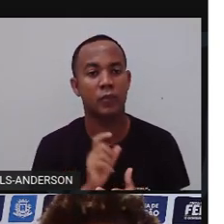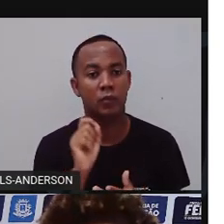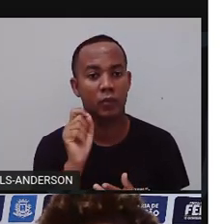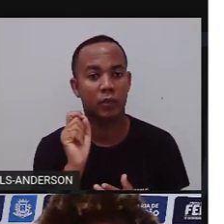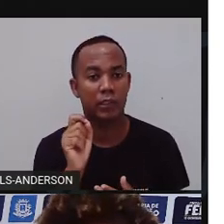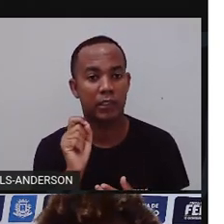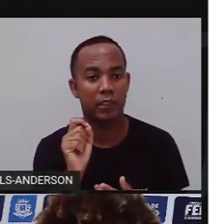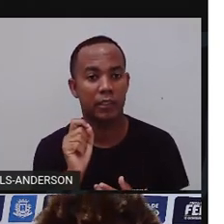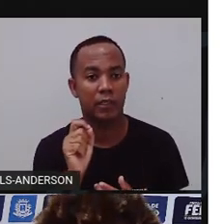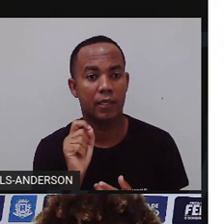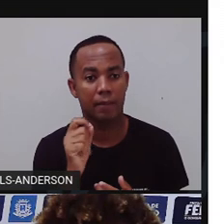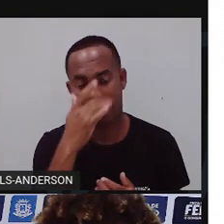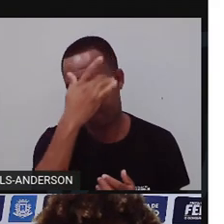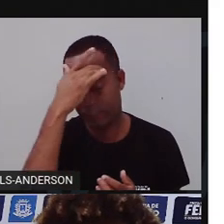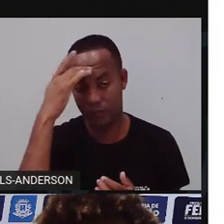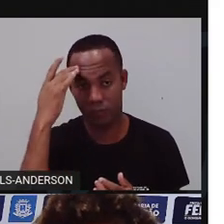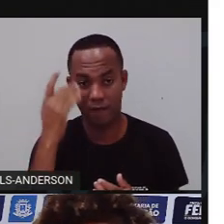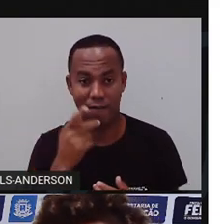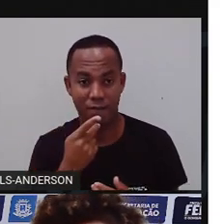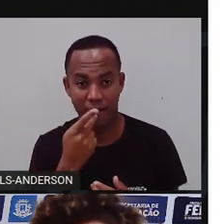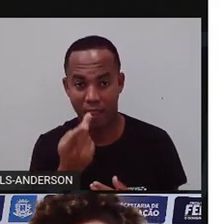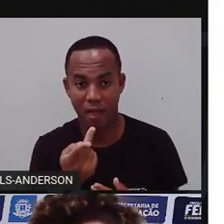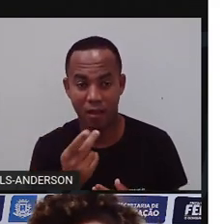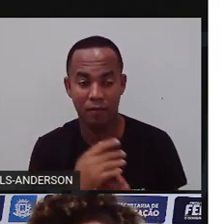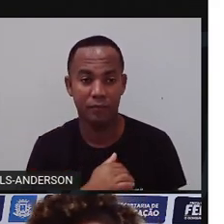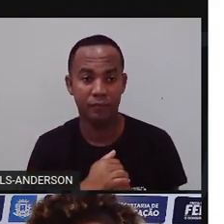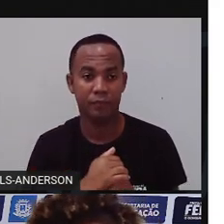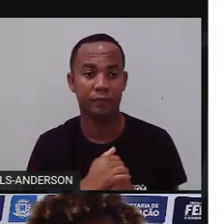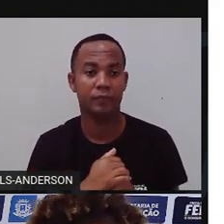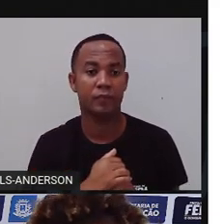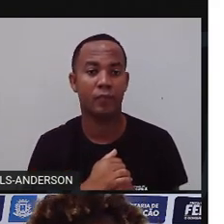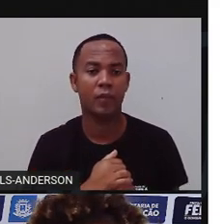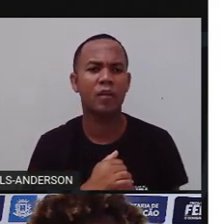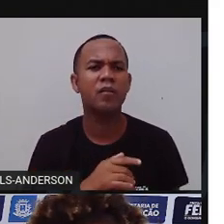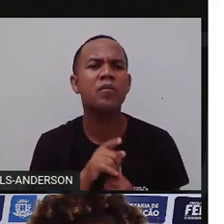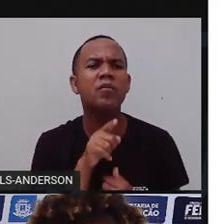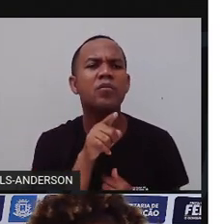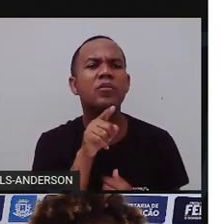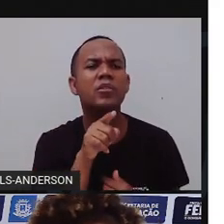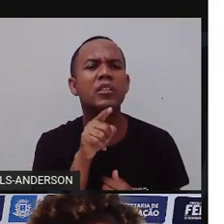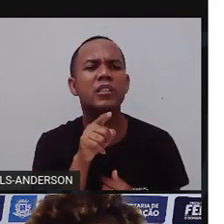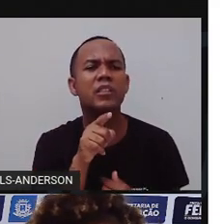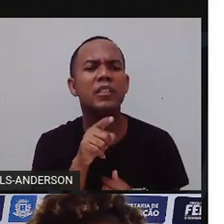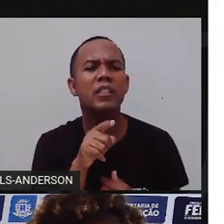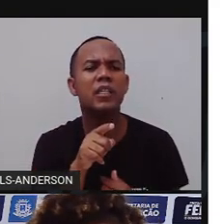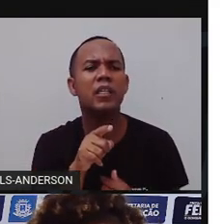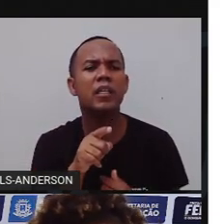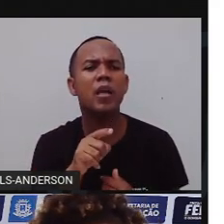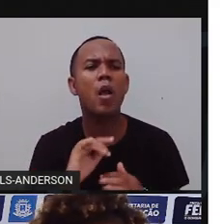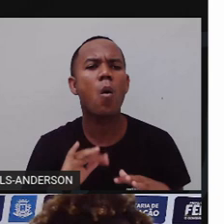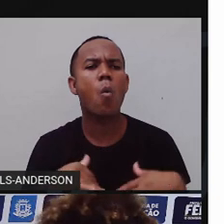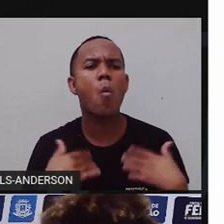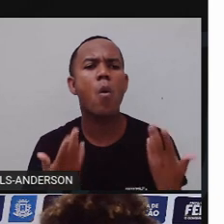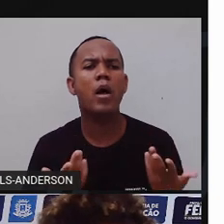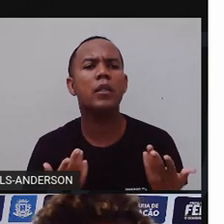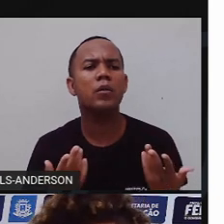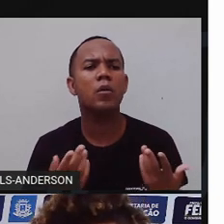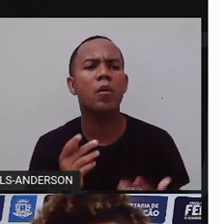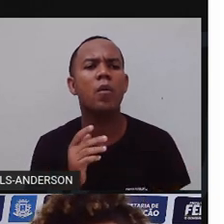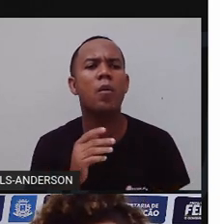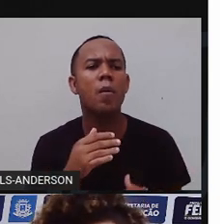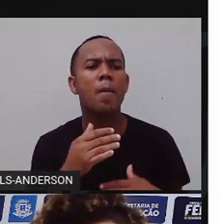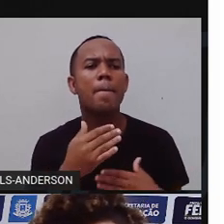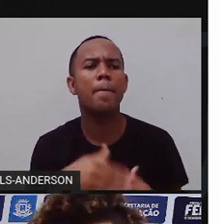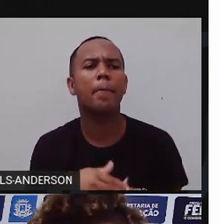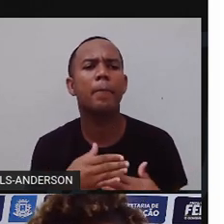vai falar. Falar, né? Quanto você tirou na prova? Tirei 10. Então, são